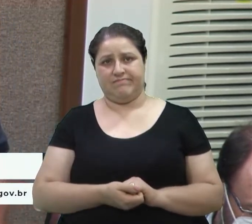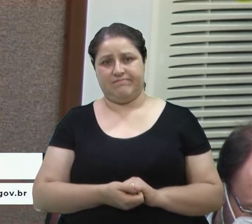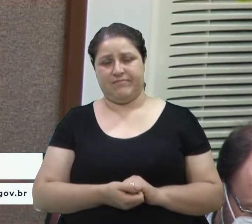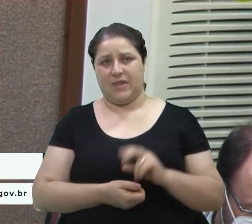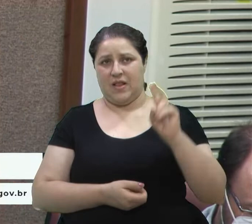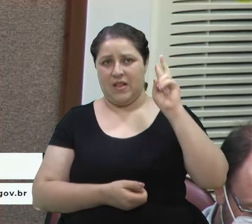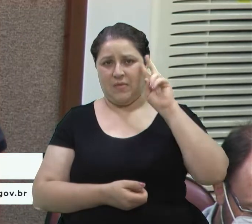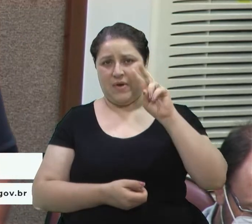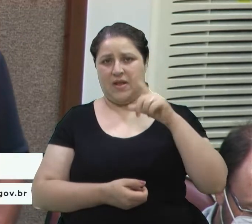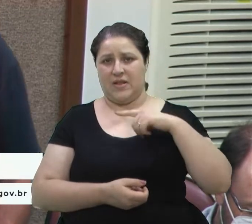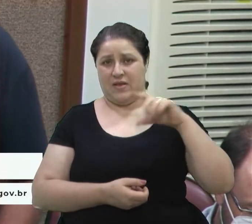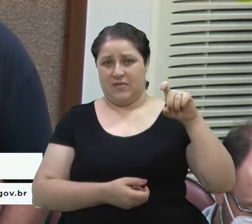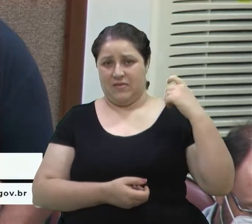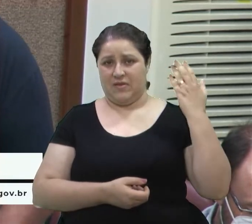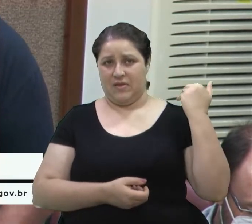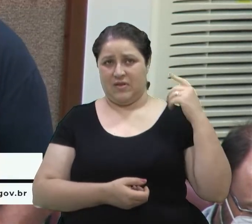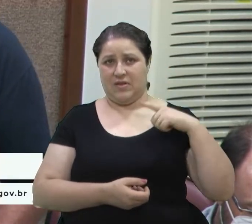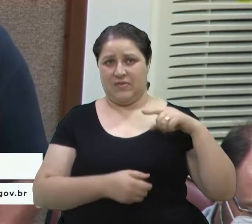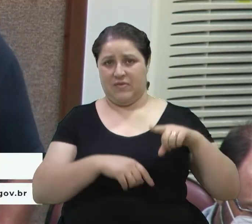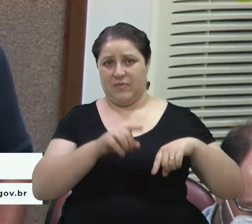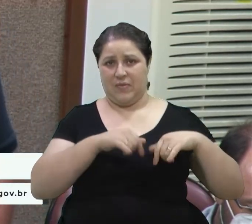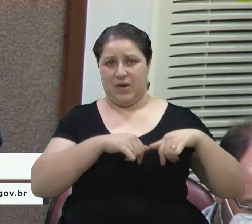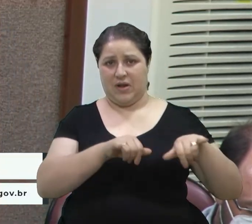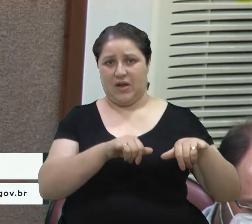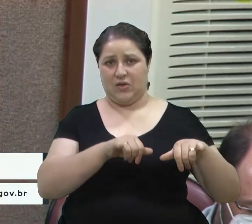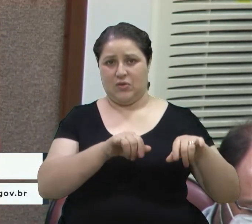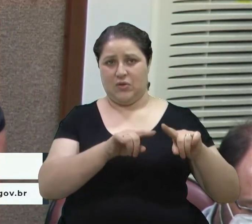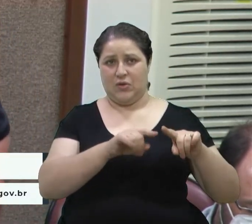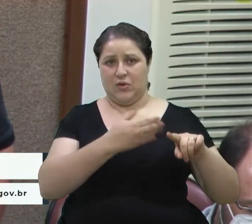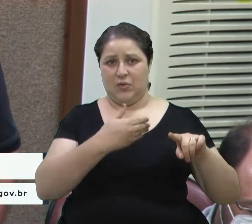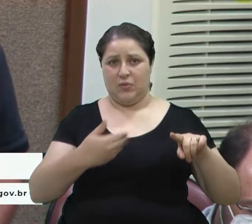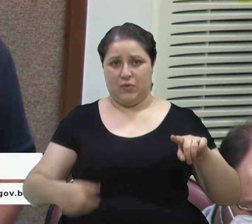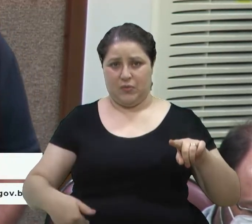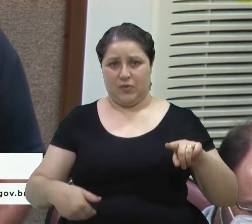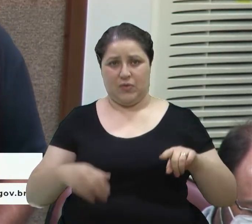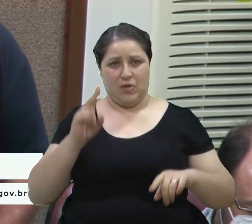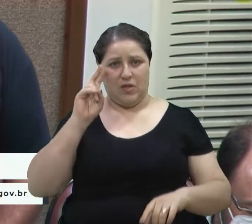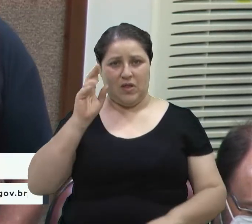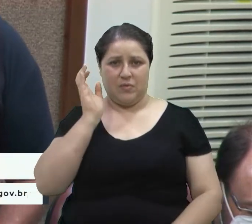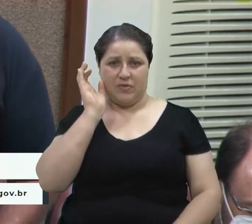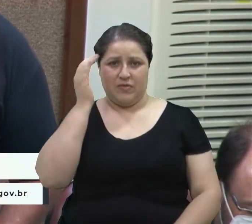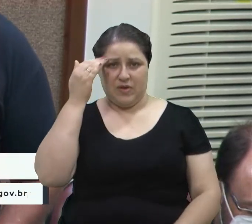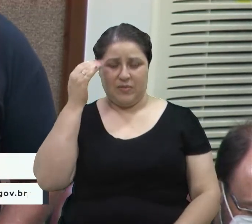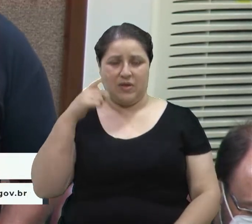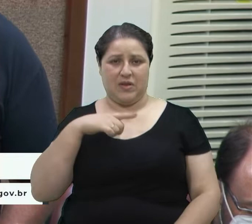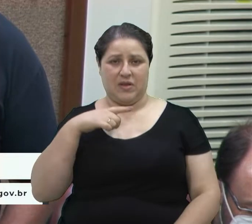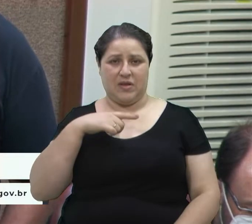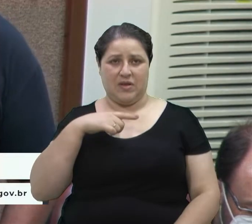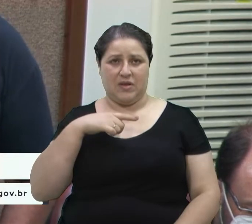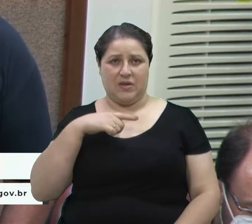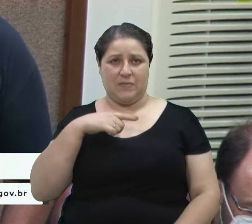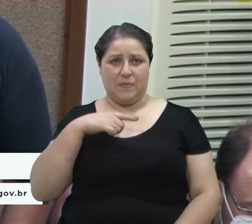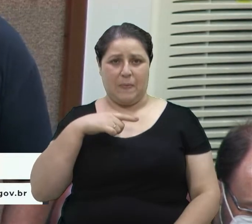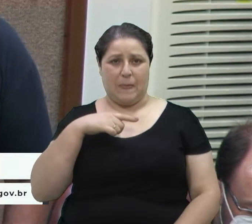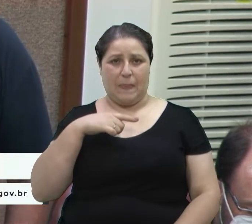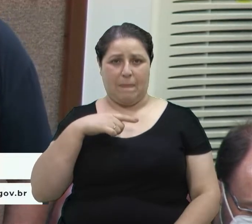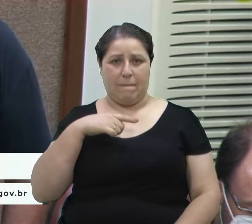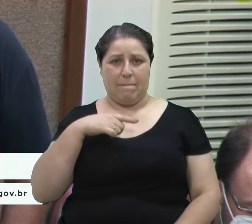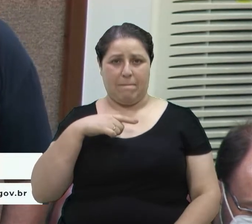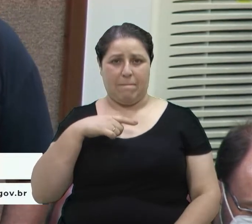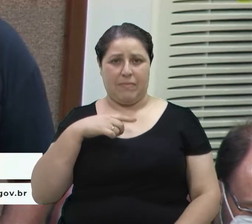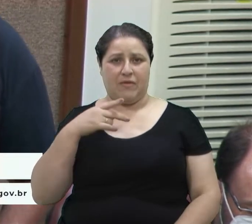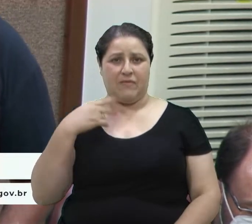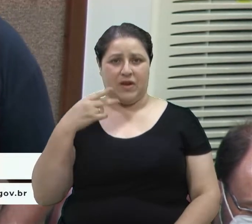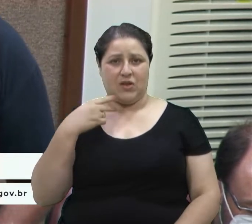o mercado público, lembrar, né, vereador Felipe, que o vereador Gustavo Toigo, quem estava na rotina de natura, o que